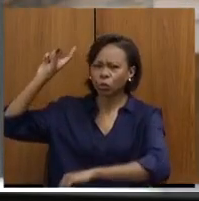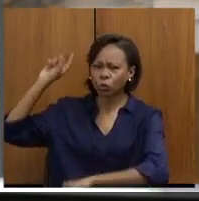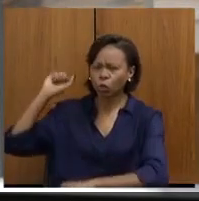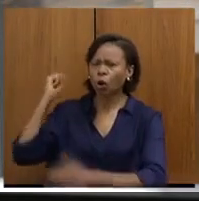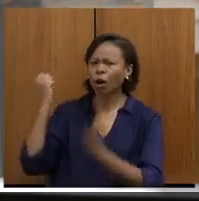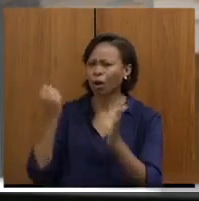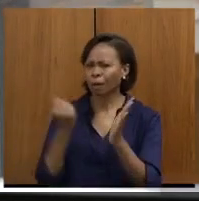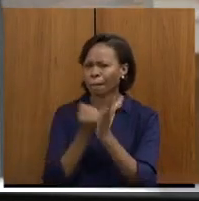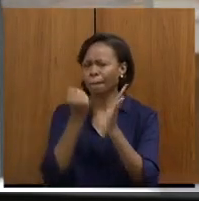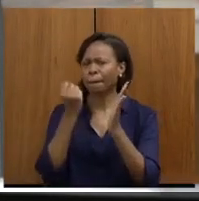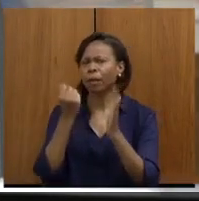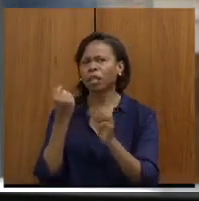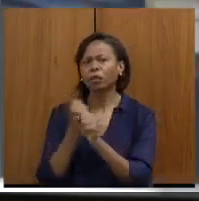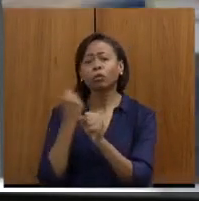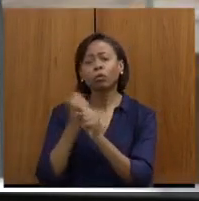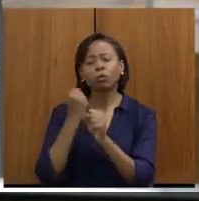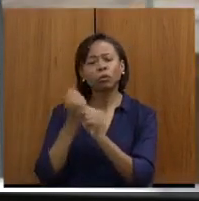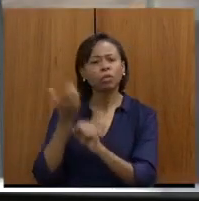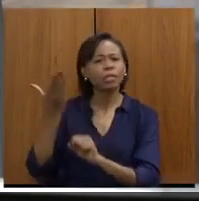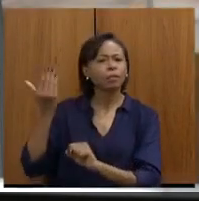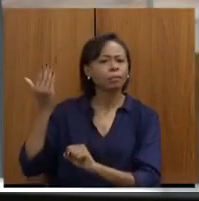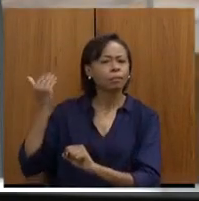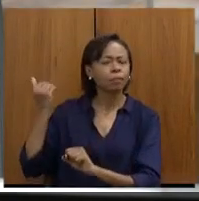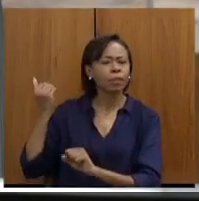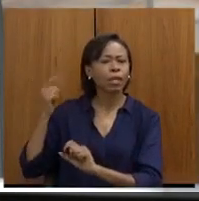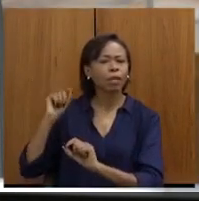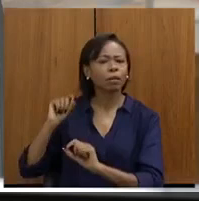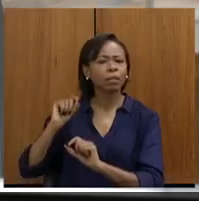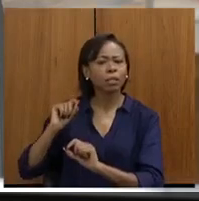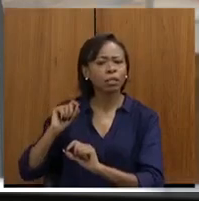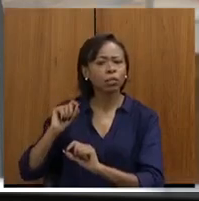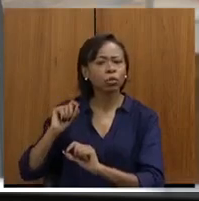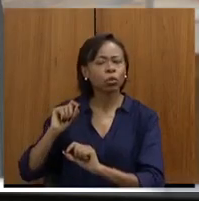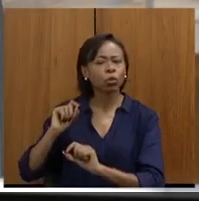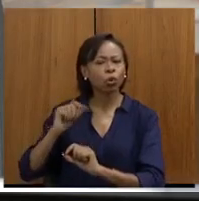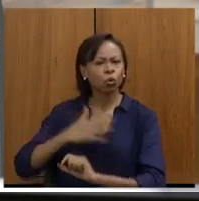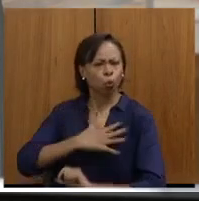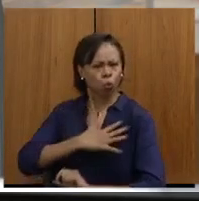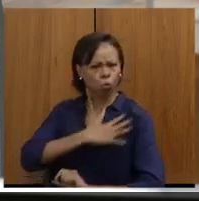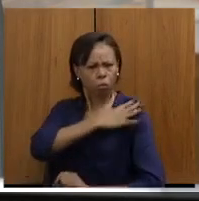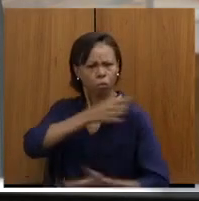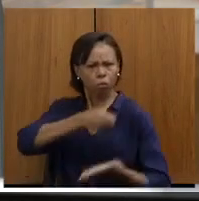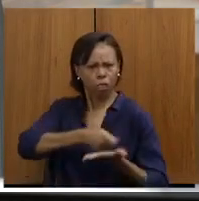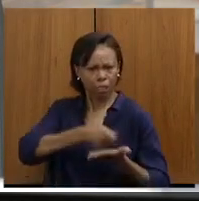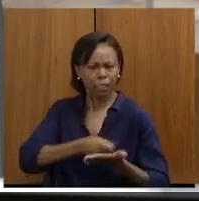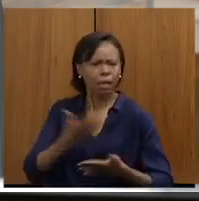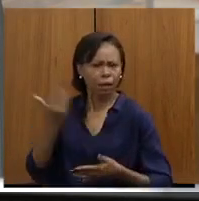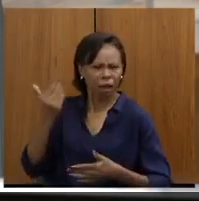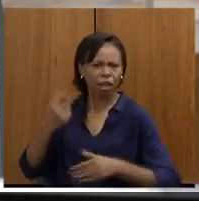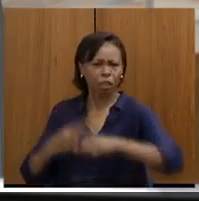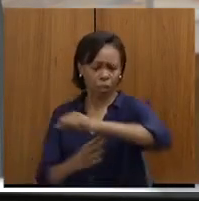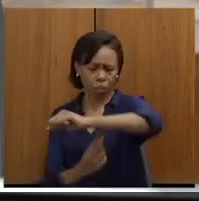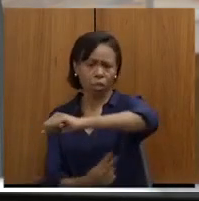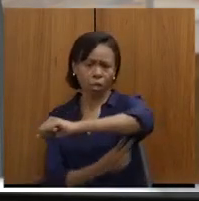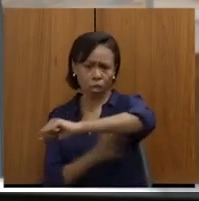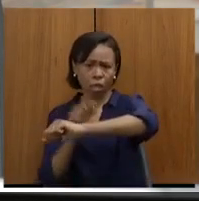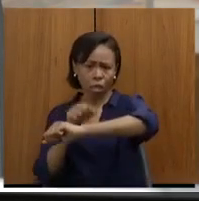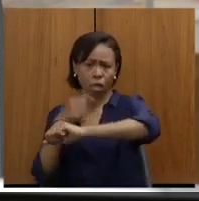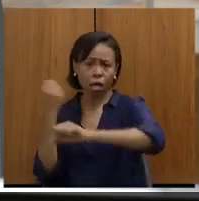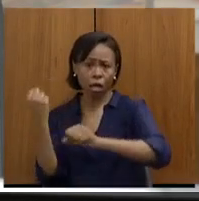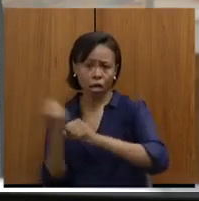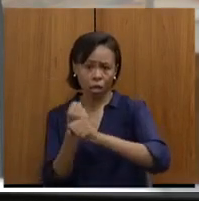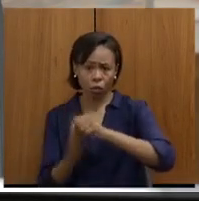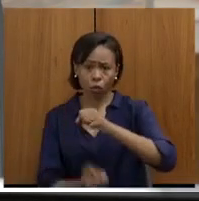na época do regime militar, mas é uma ponte que